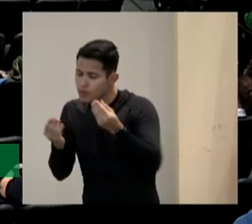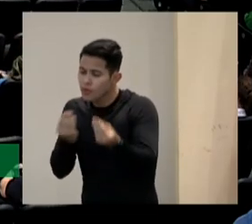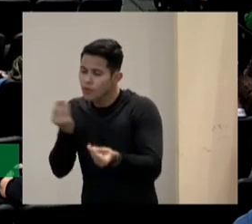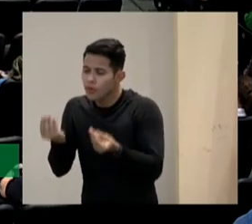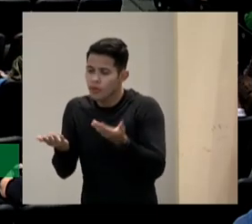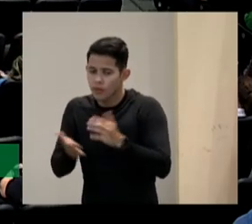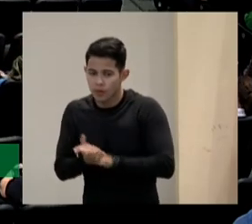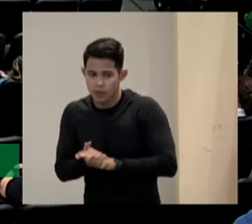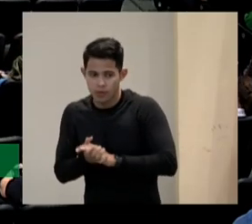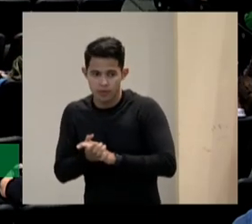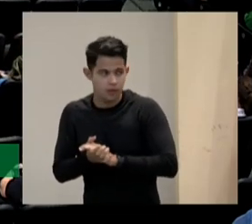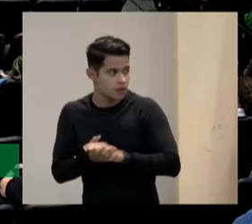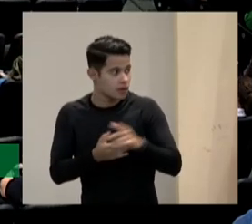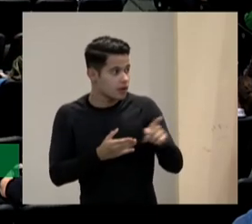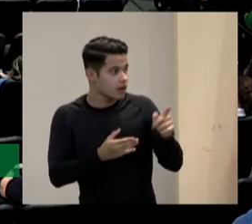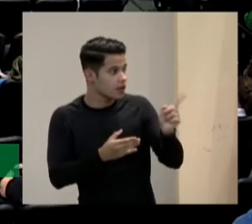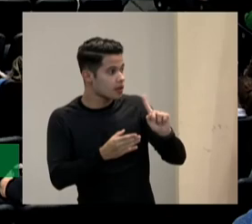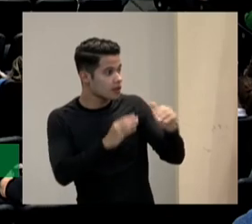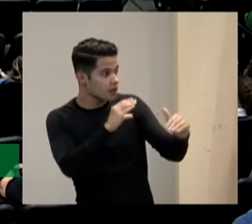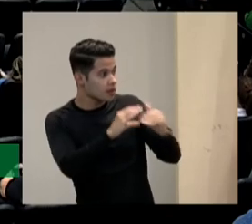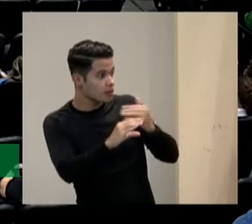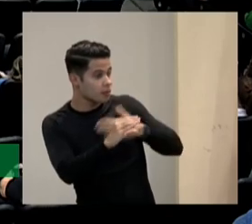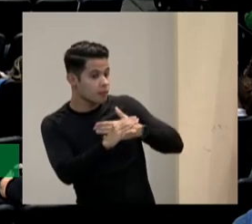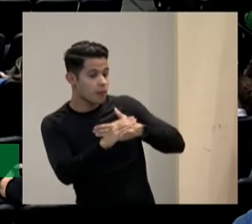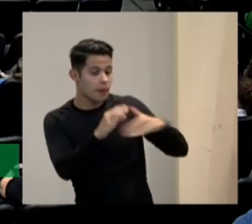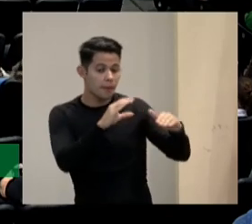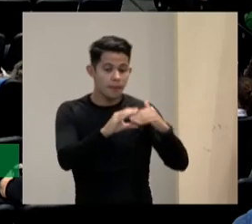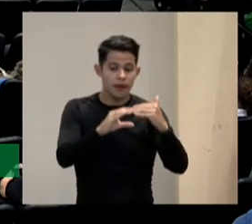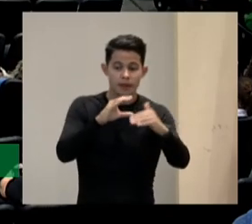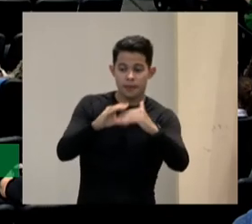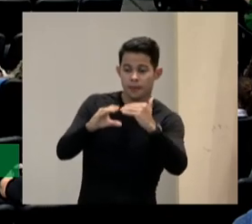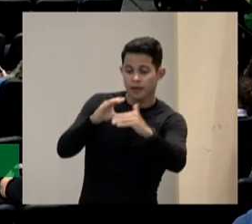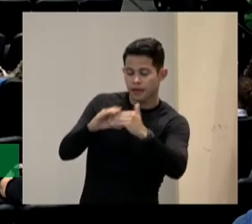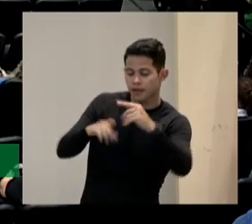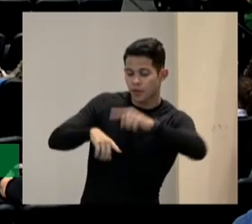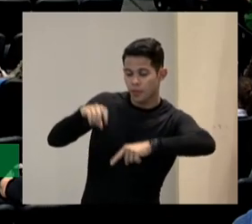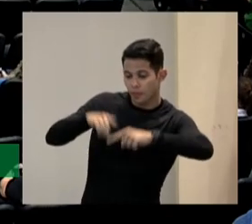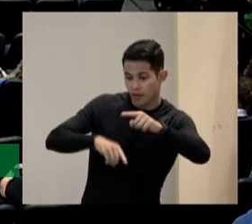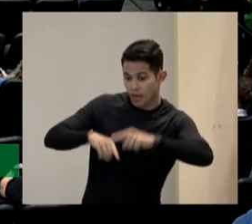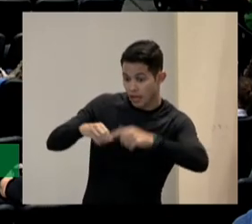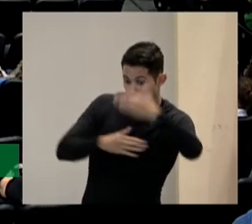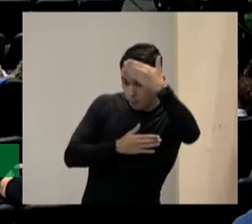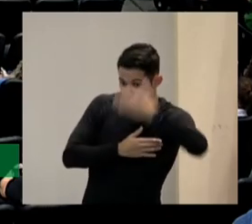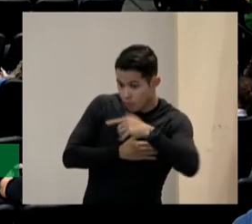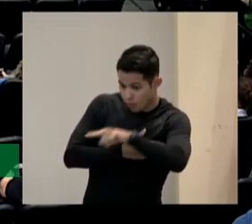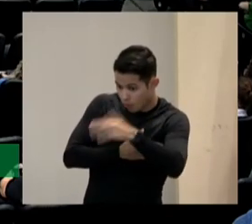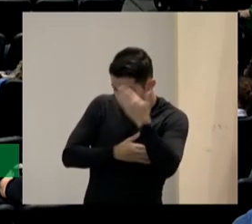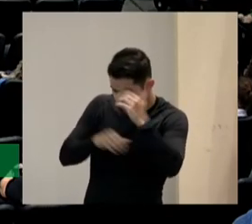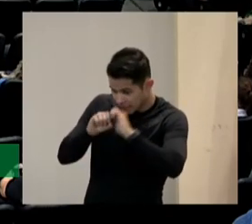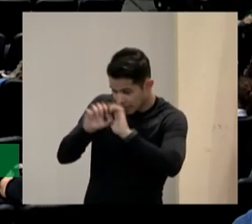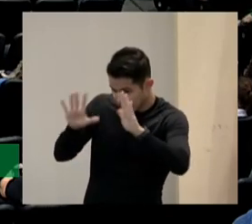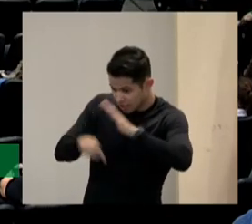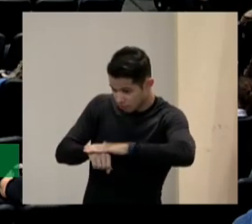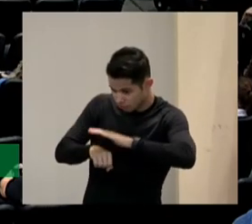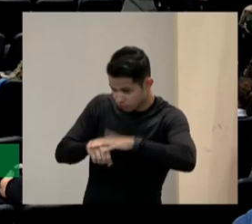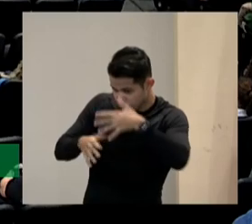me manda um áudio me manda um esquema me manda alguma coisa que indique que você entendeu o que eu falei